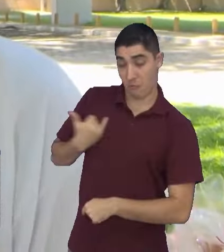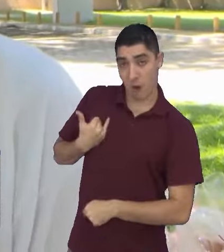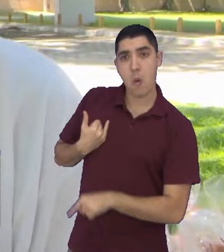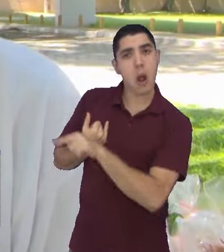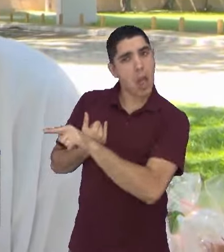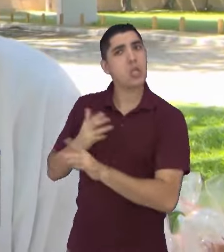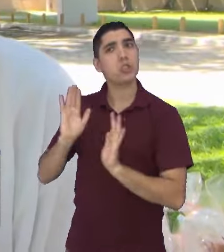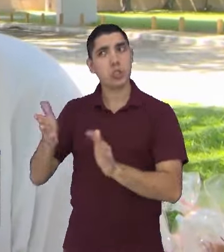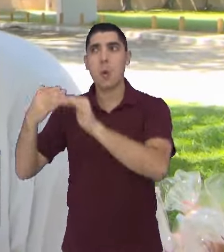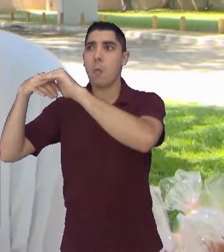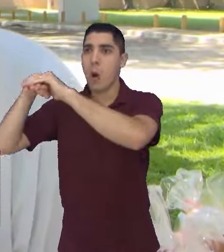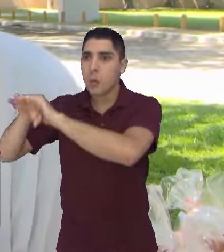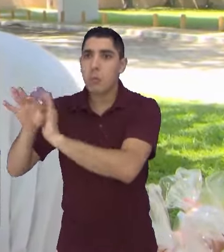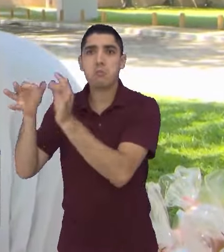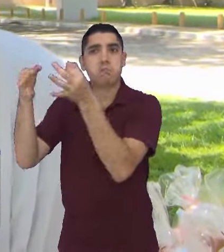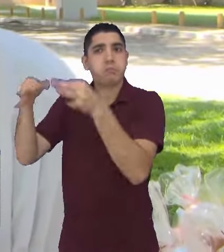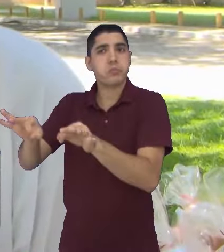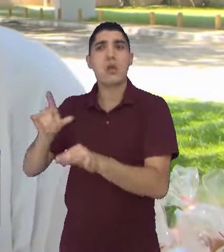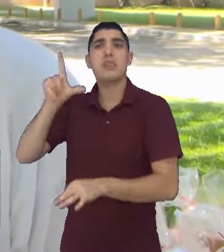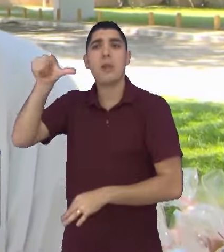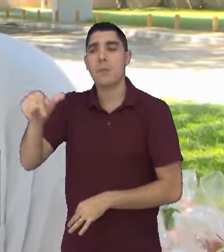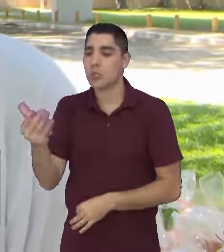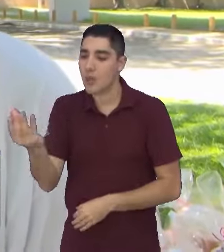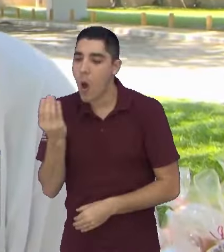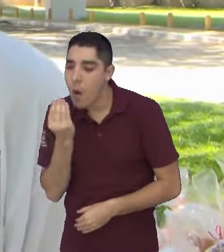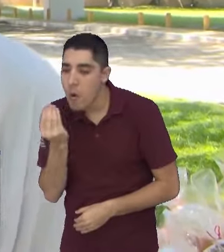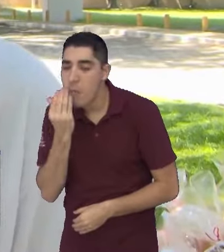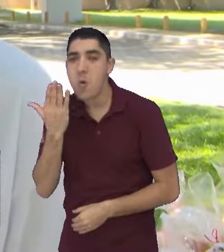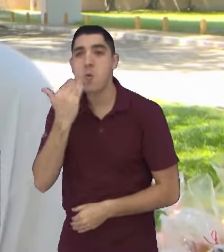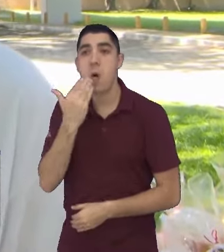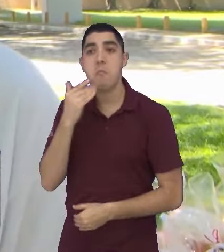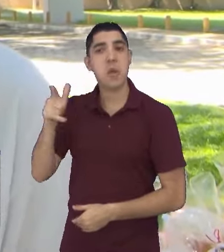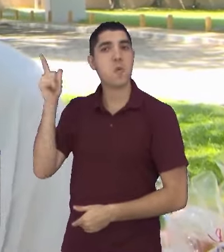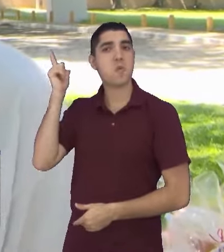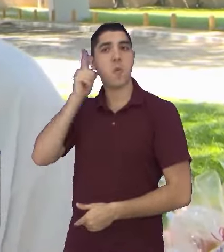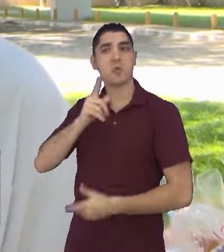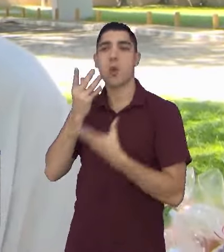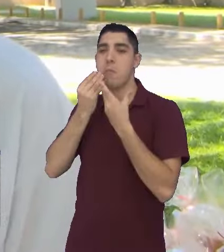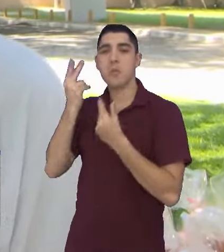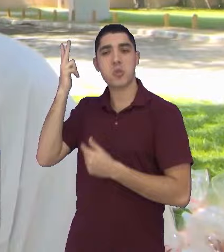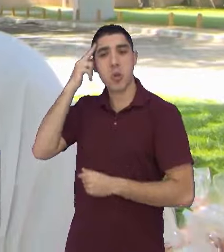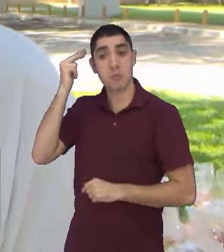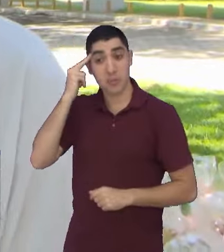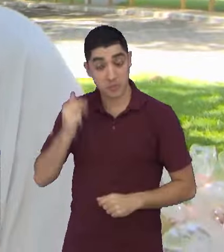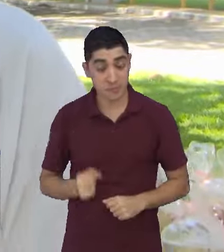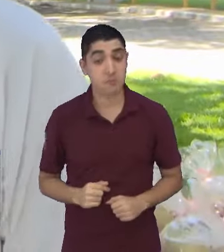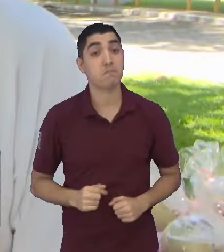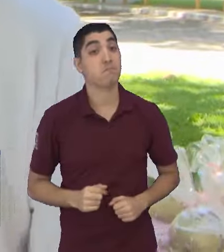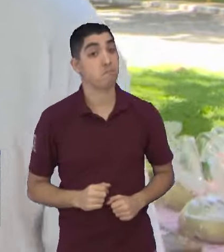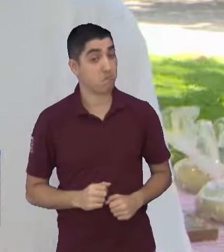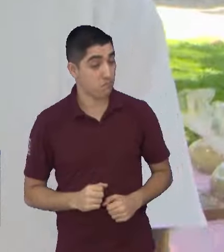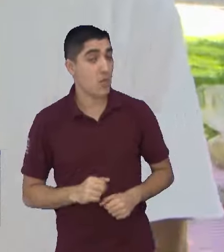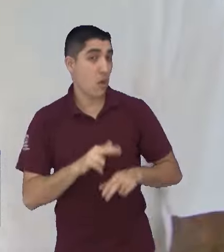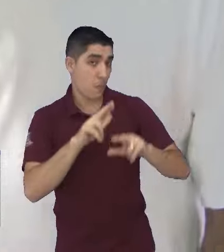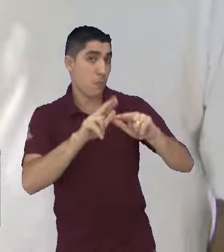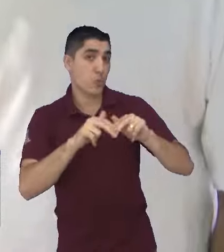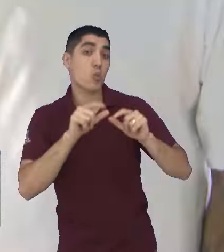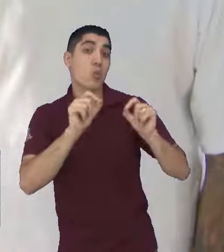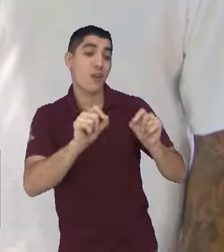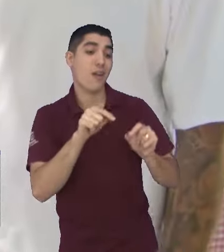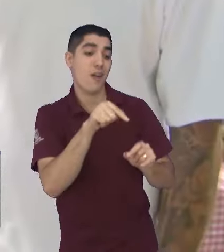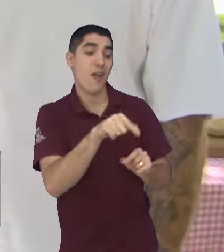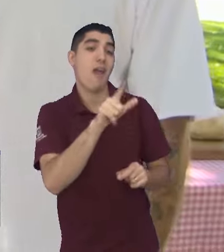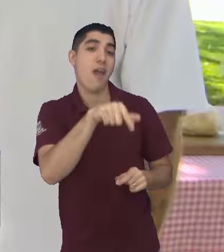sim, que deu certo por não consumir o pão e também não perdê-lo tão rápido. Sim, sim, justamente por ser, pelo fato de ser